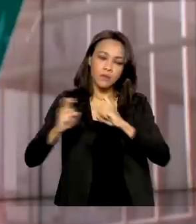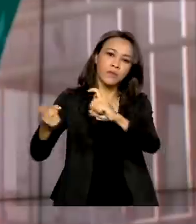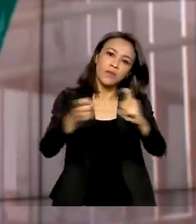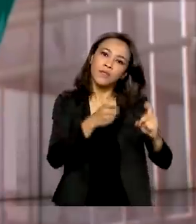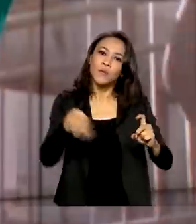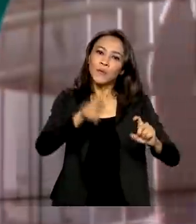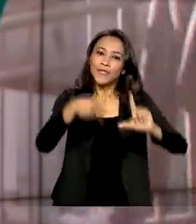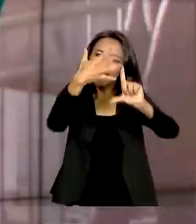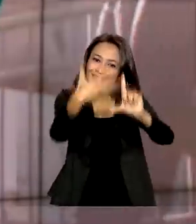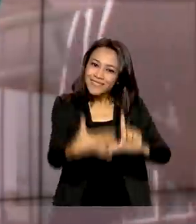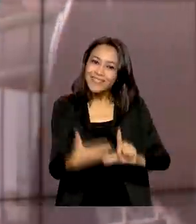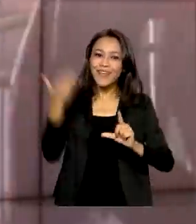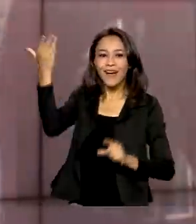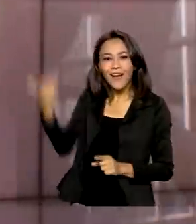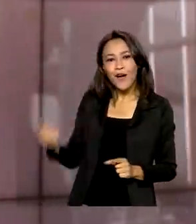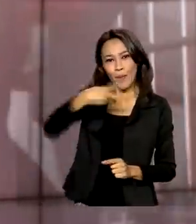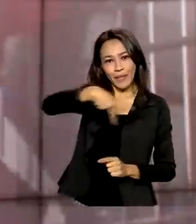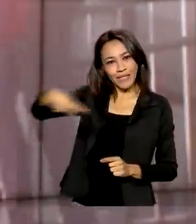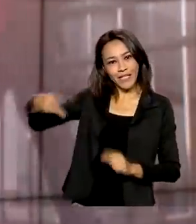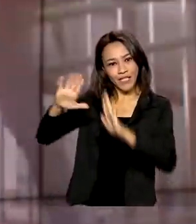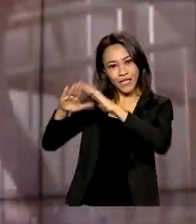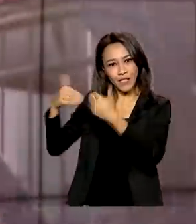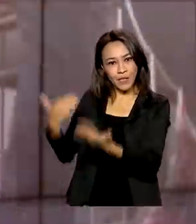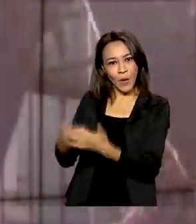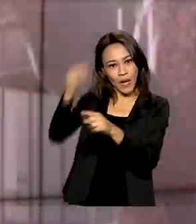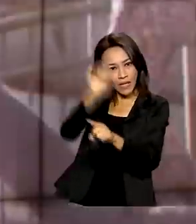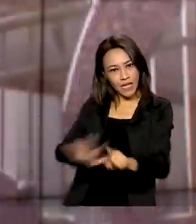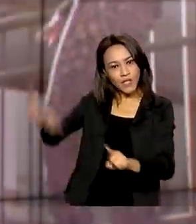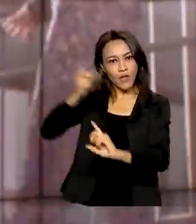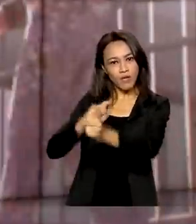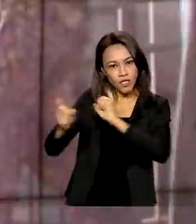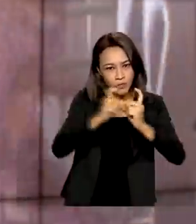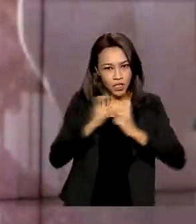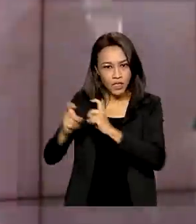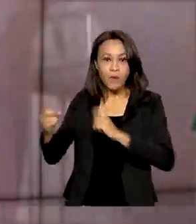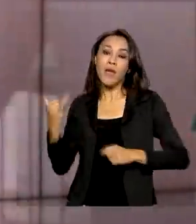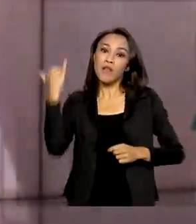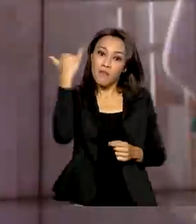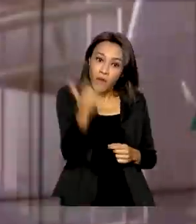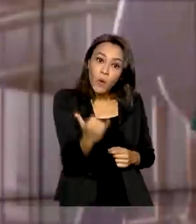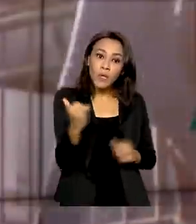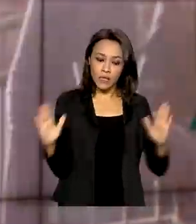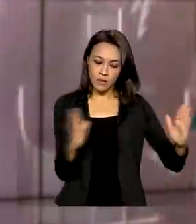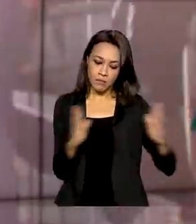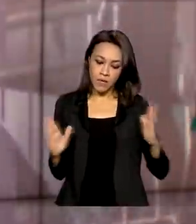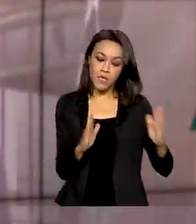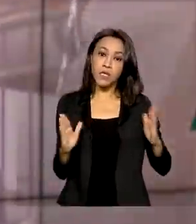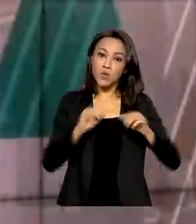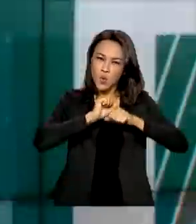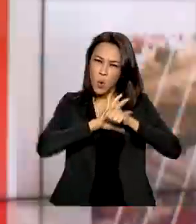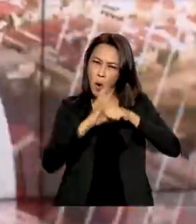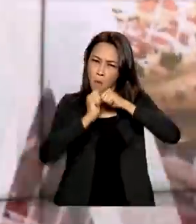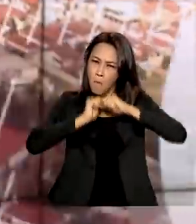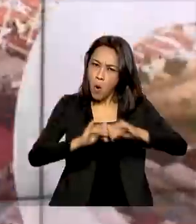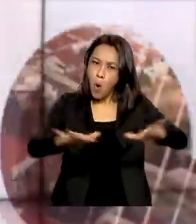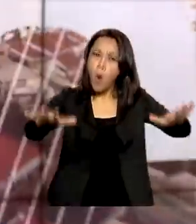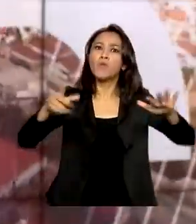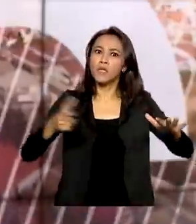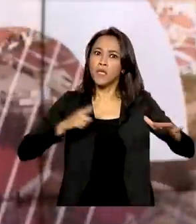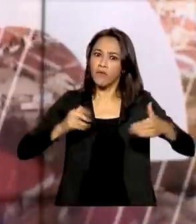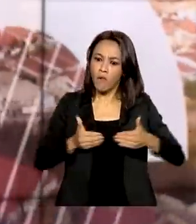presidente da Escola Nacional de Administração Pública, Diogo Costa, lembrou que o período de pandemia foi marcado pelo avanço